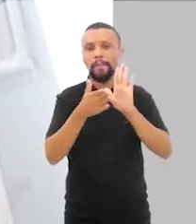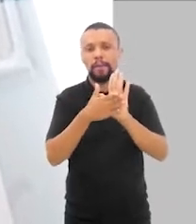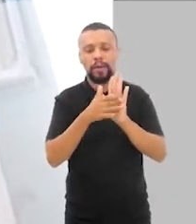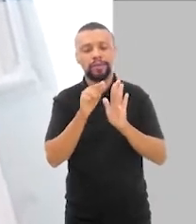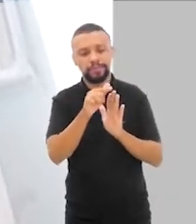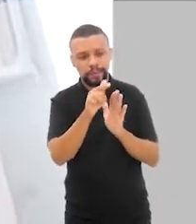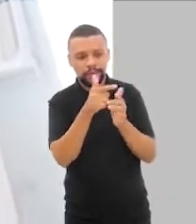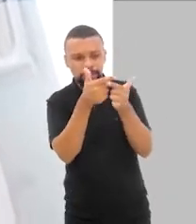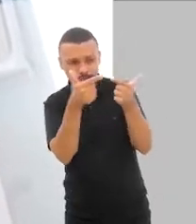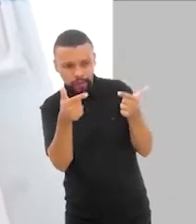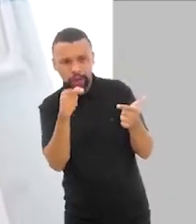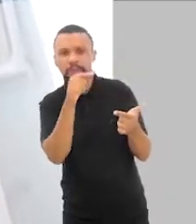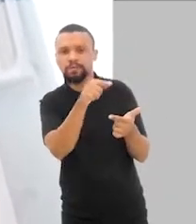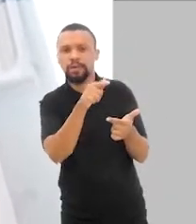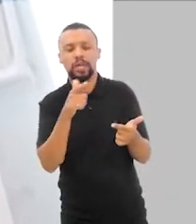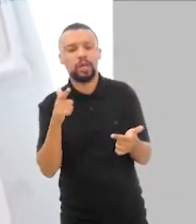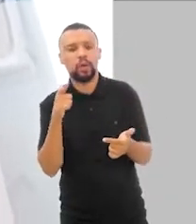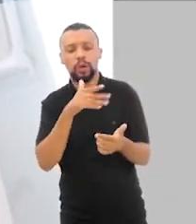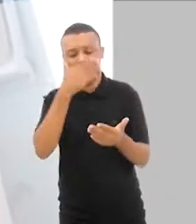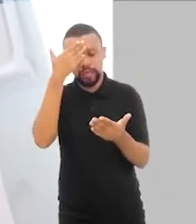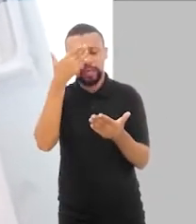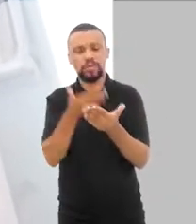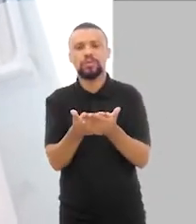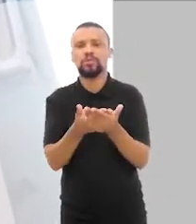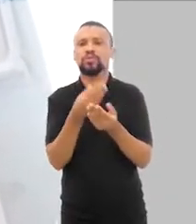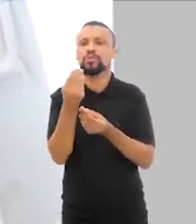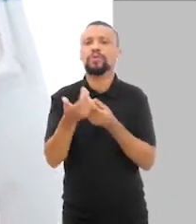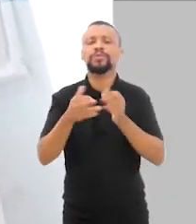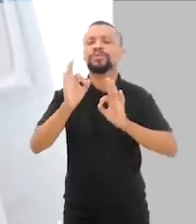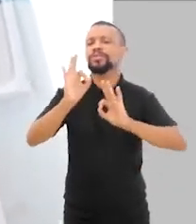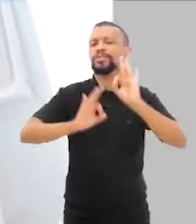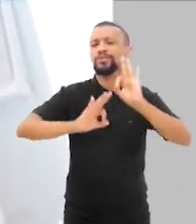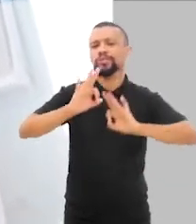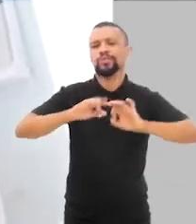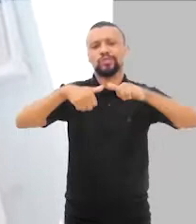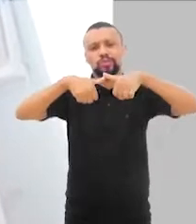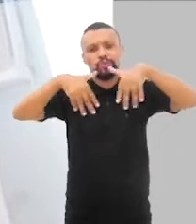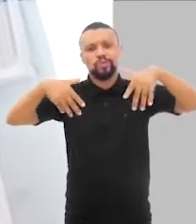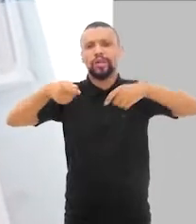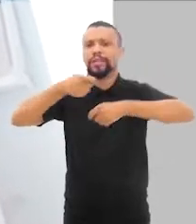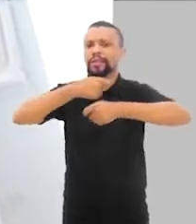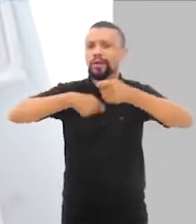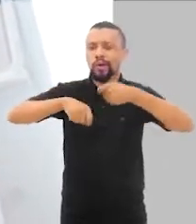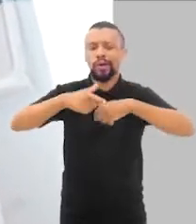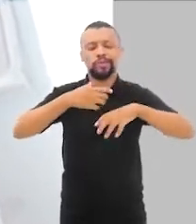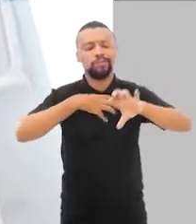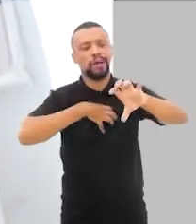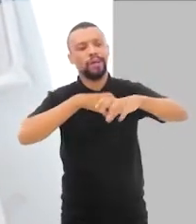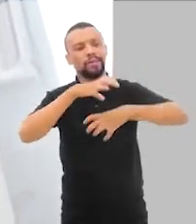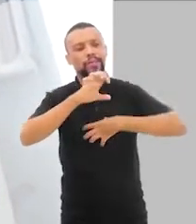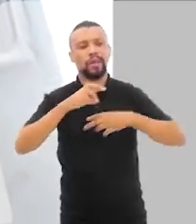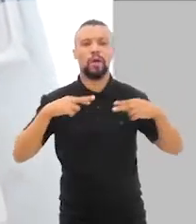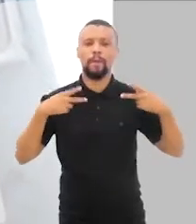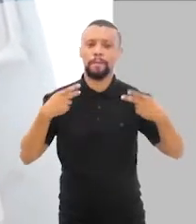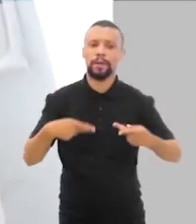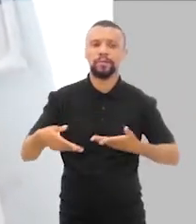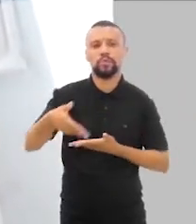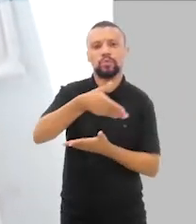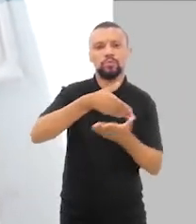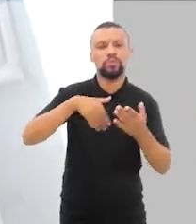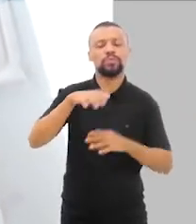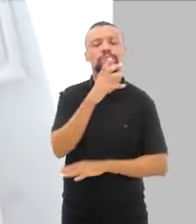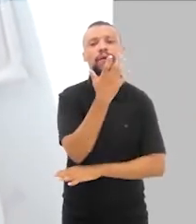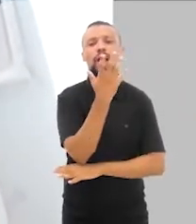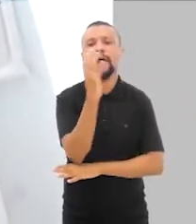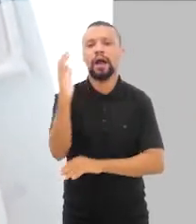nessa proposta, nessa nova forma de estruturar negócio, uma forma mais humana, uma forma mais